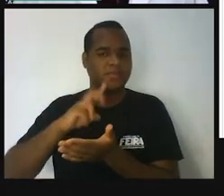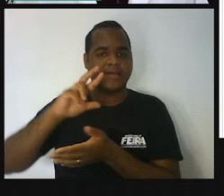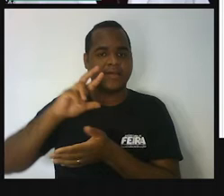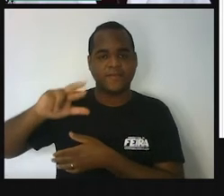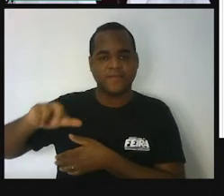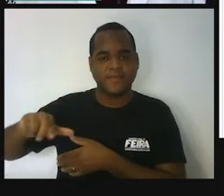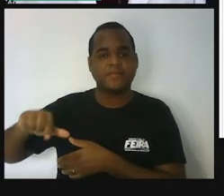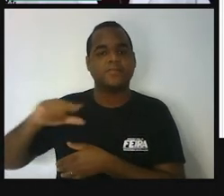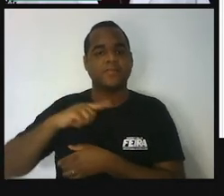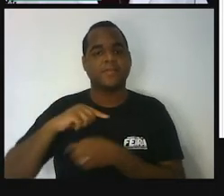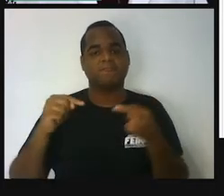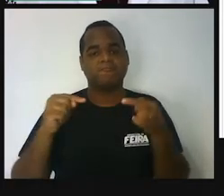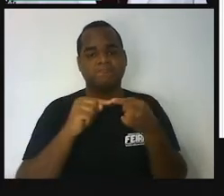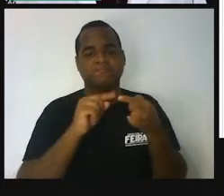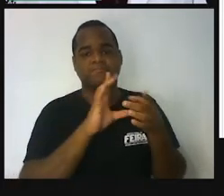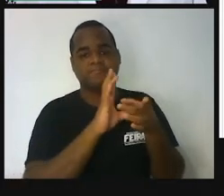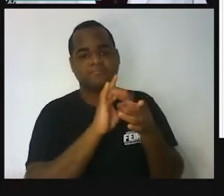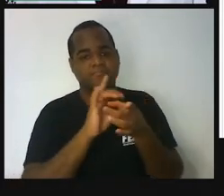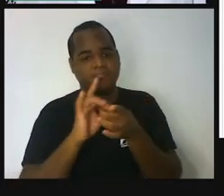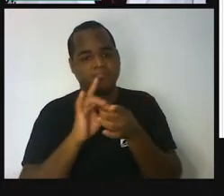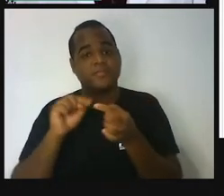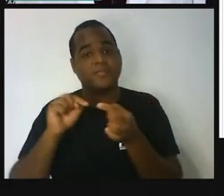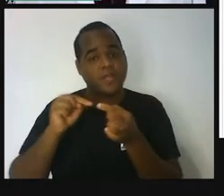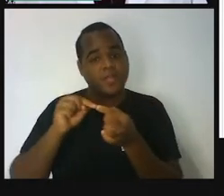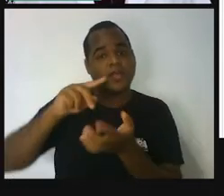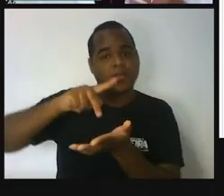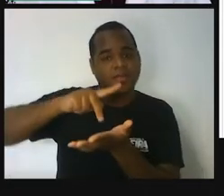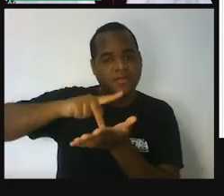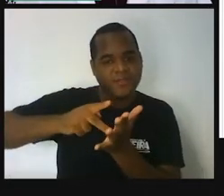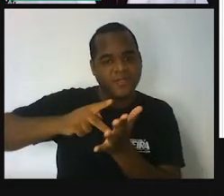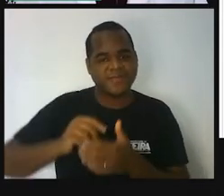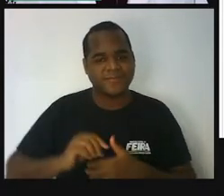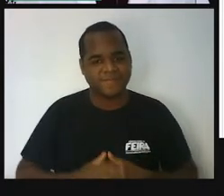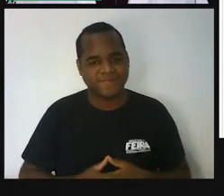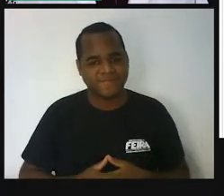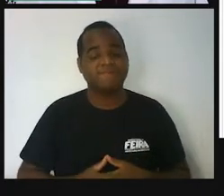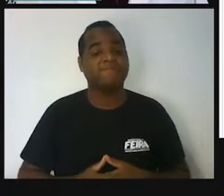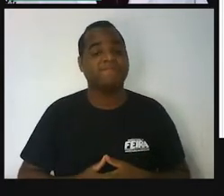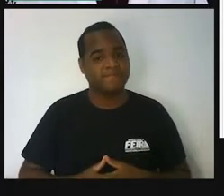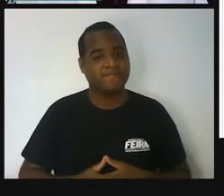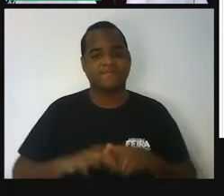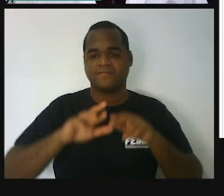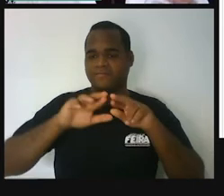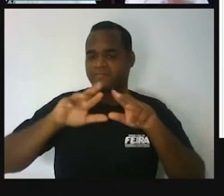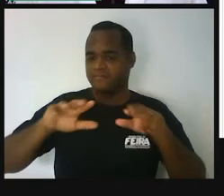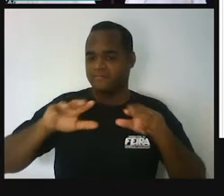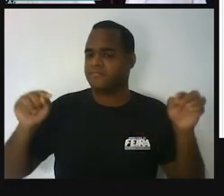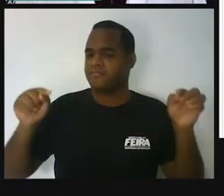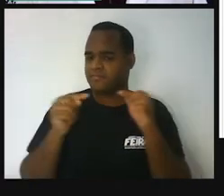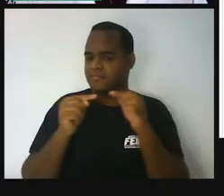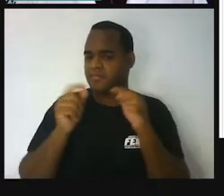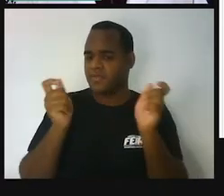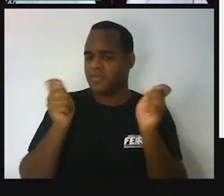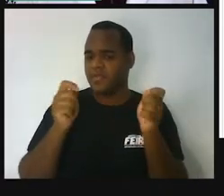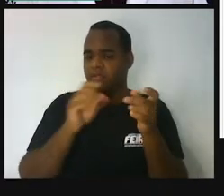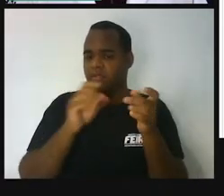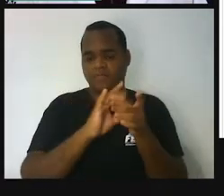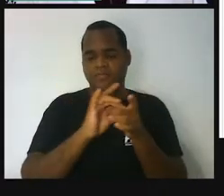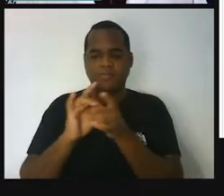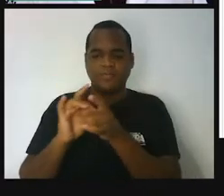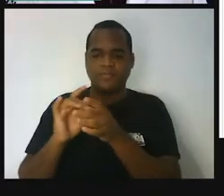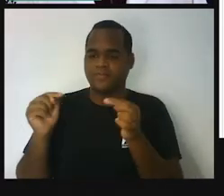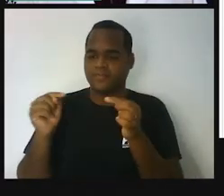relacionadas à geometria. E dessas coisas, né? Coisas que tem